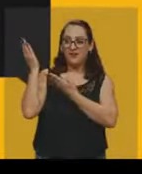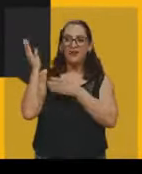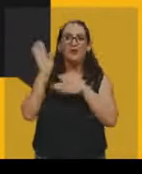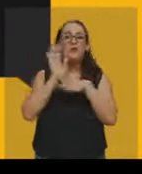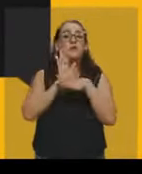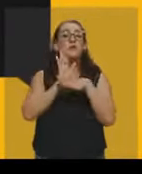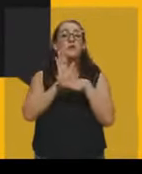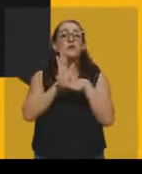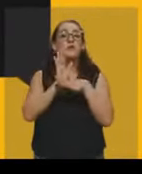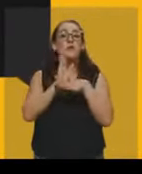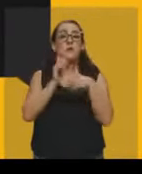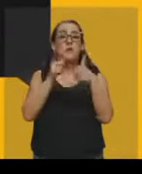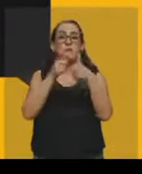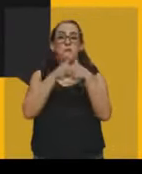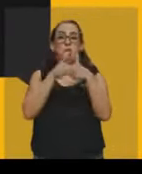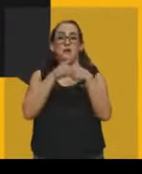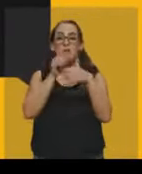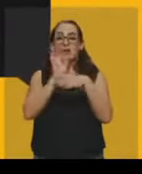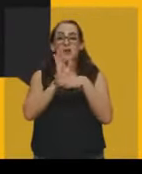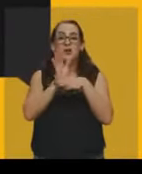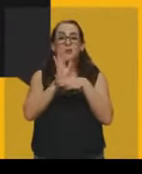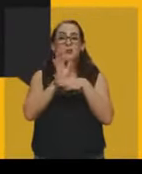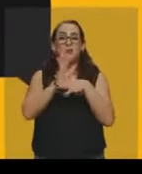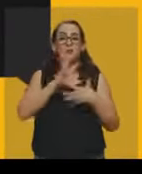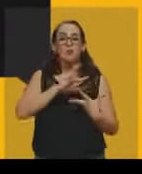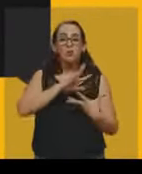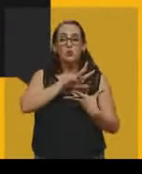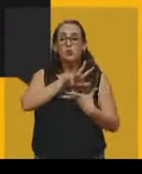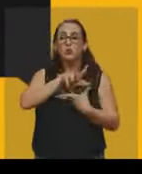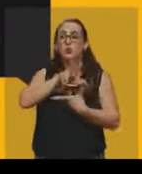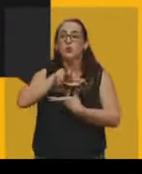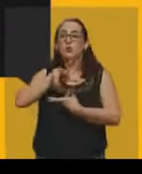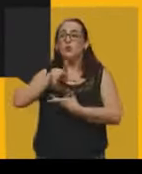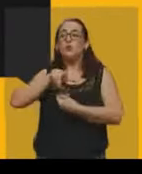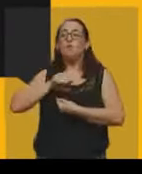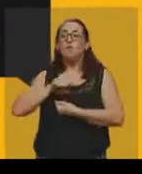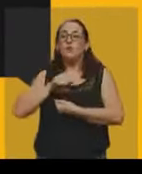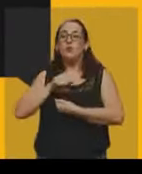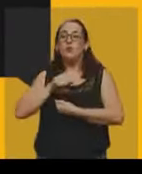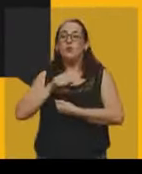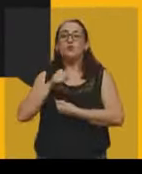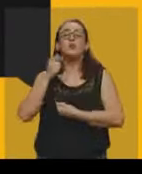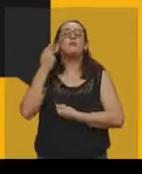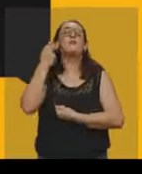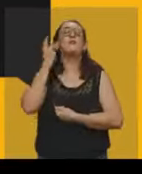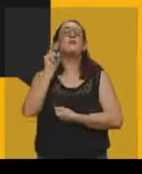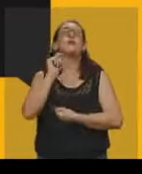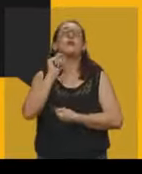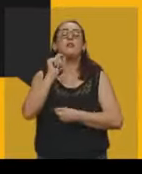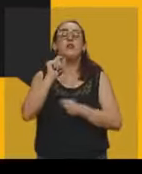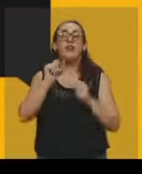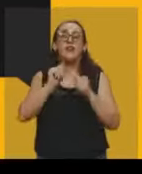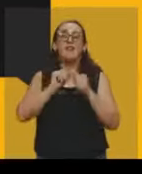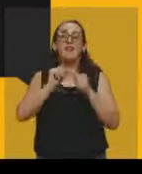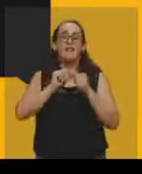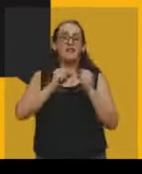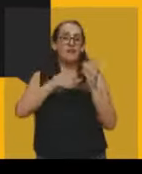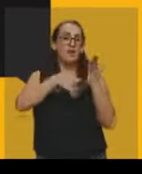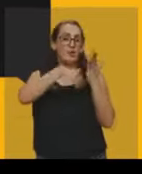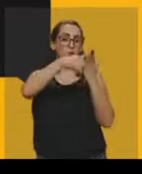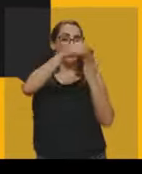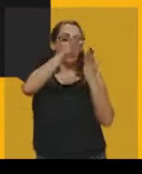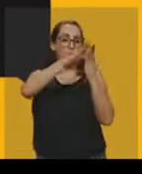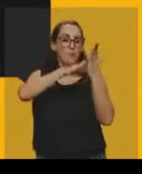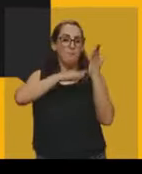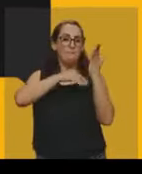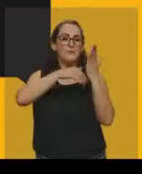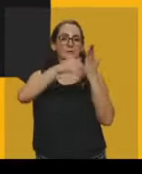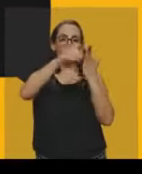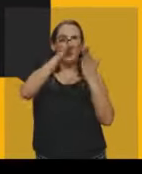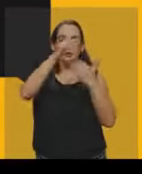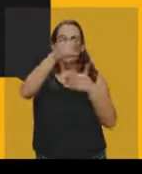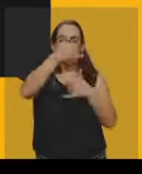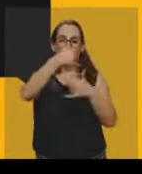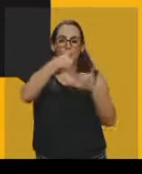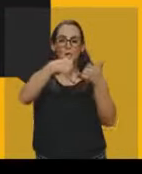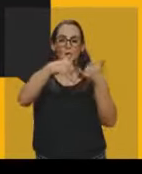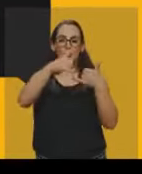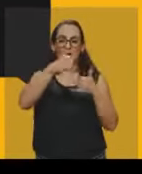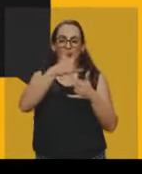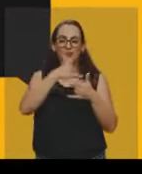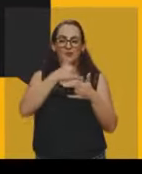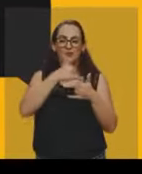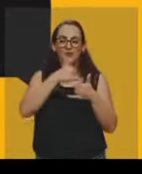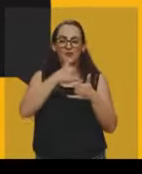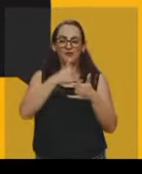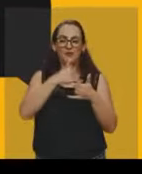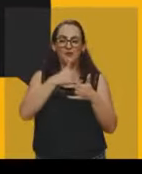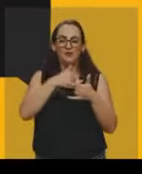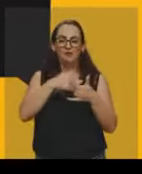filme do mundo a ser feito com recurso de pinturas a óleo. Gente, isso é a loucura do